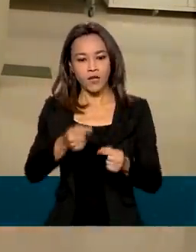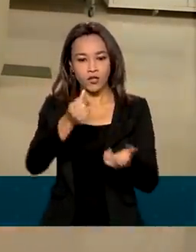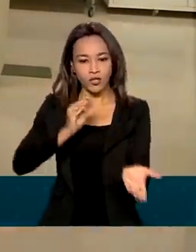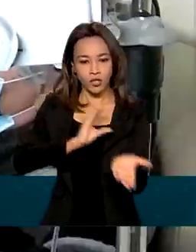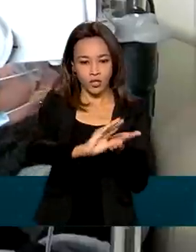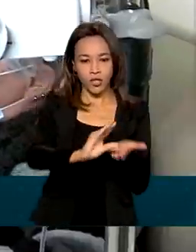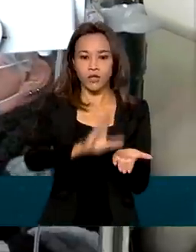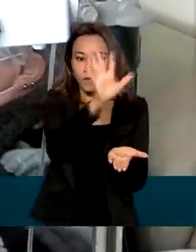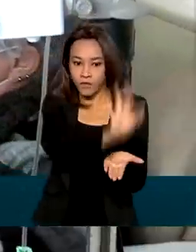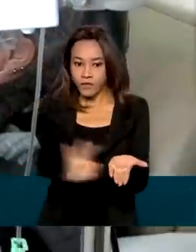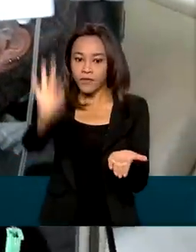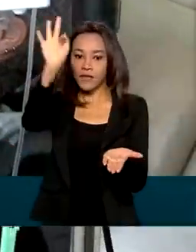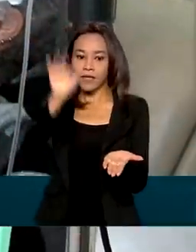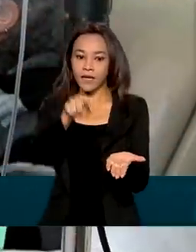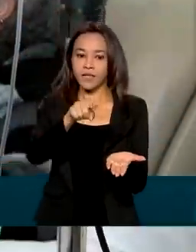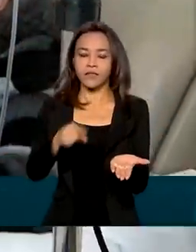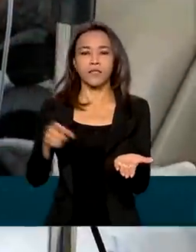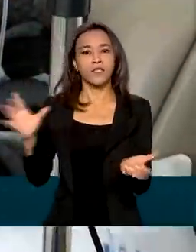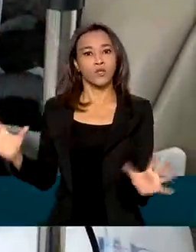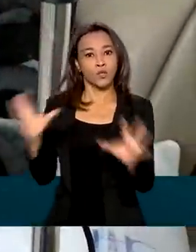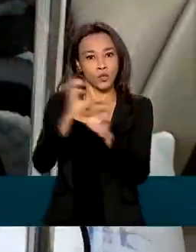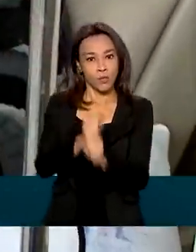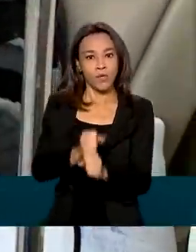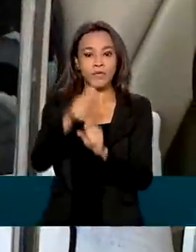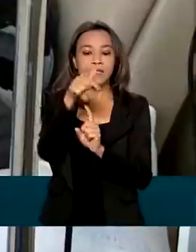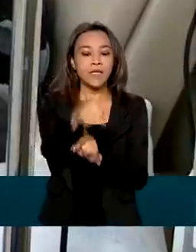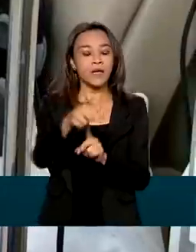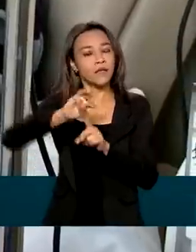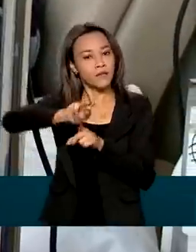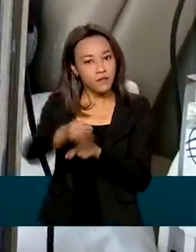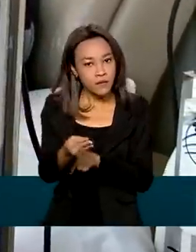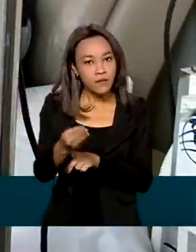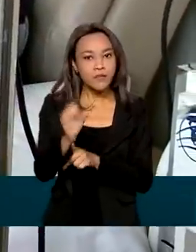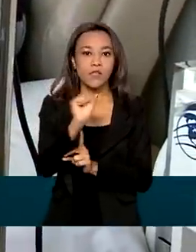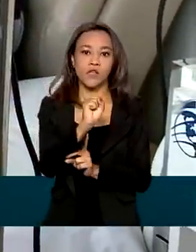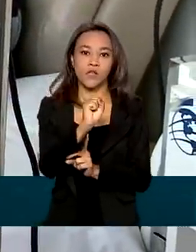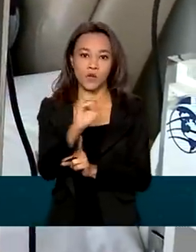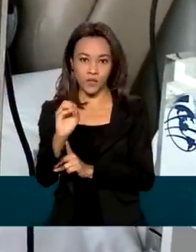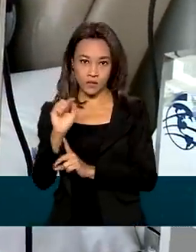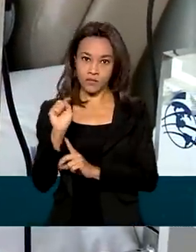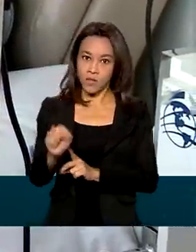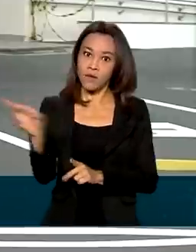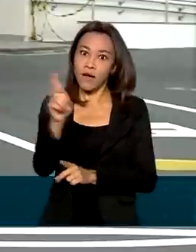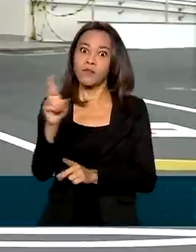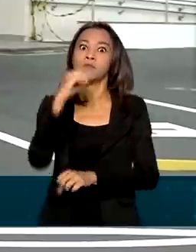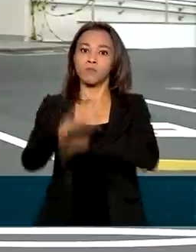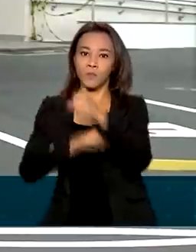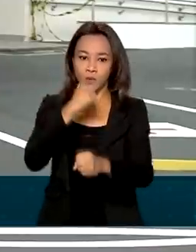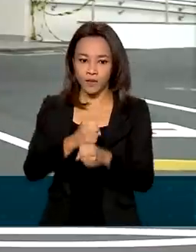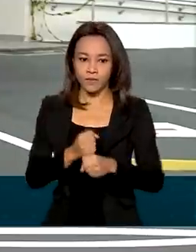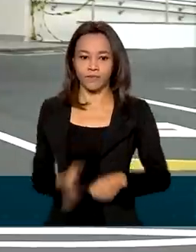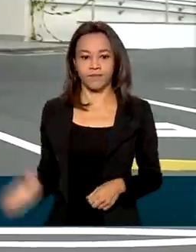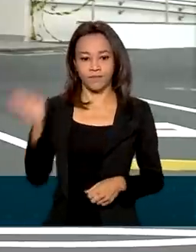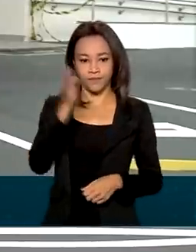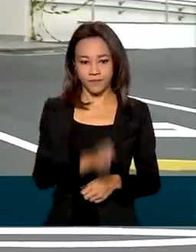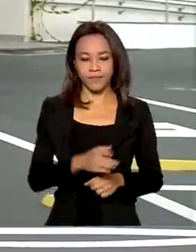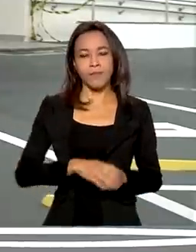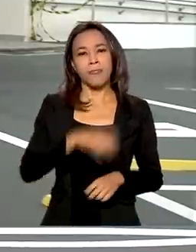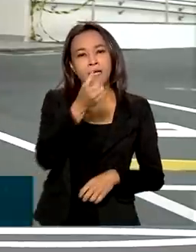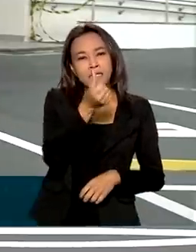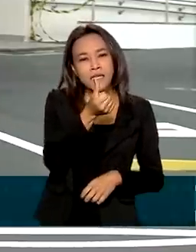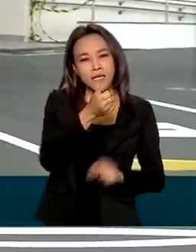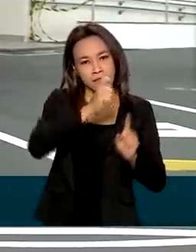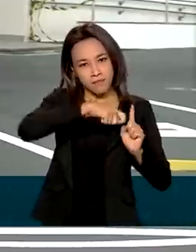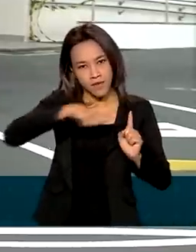intermediários. Um montante de 7 milhões e 800 mil reais por ano. Apenas nos seis primeiros